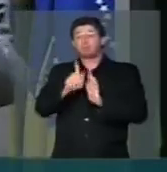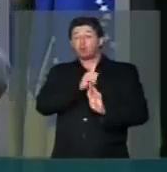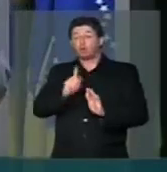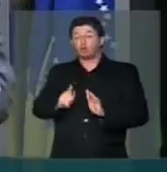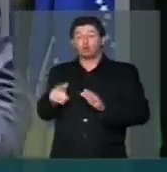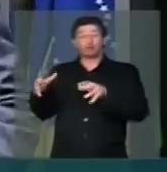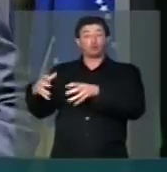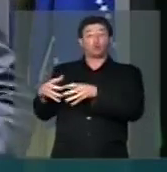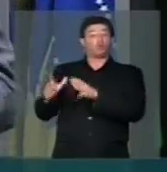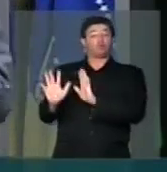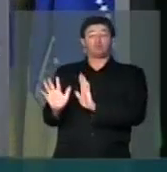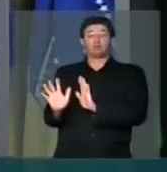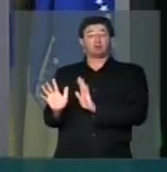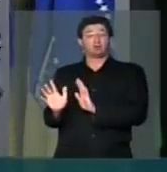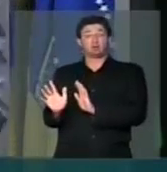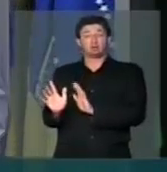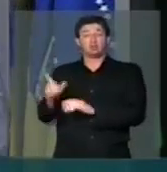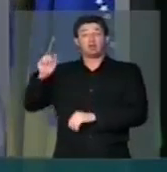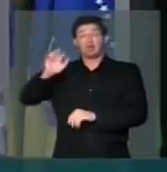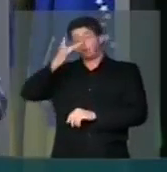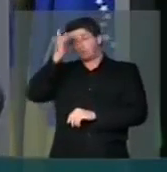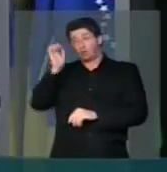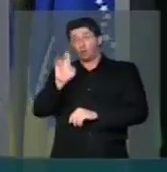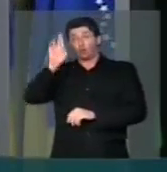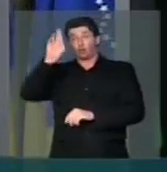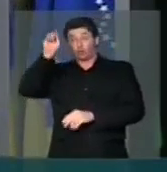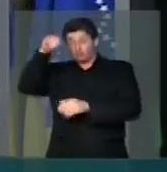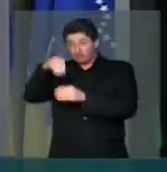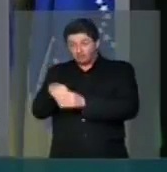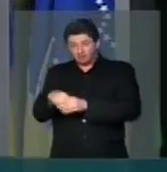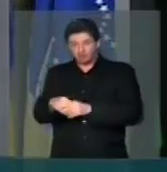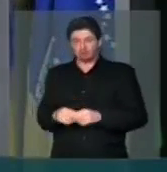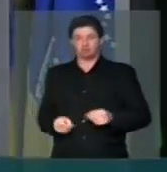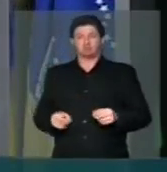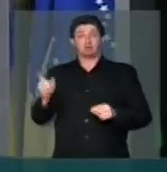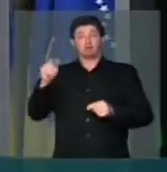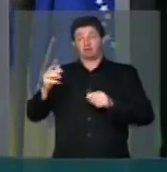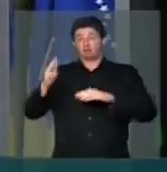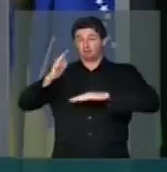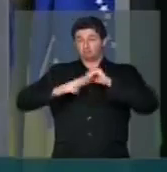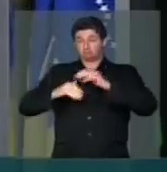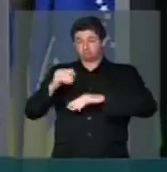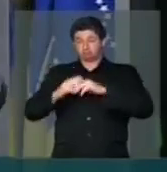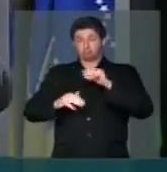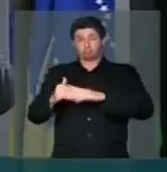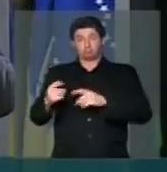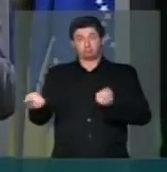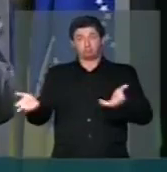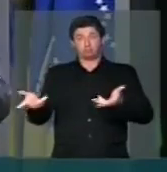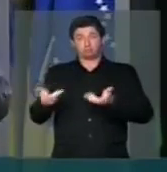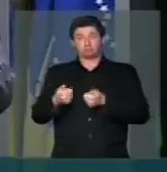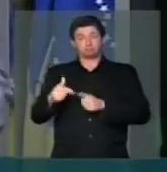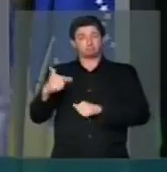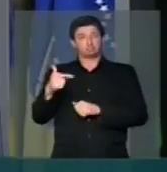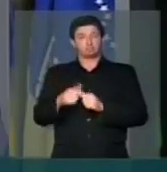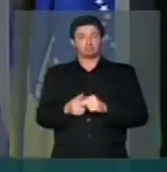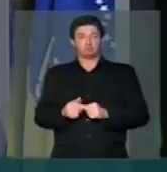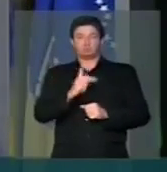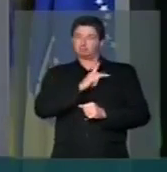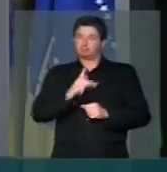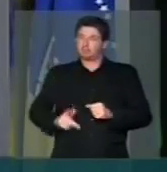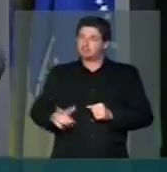Esta crise é de autoridade. Esta crise é de competência. A presidente Dilma